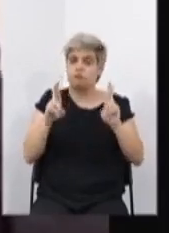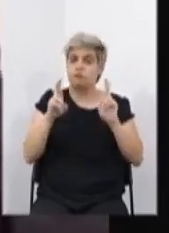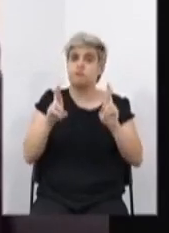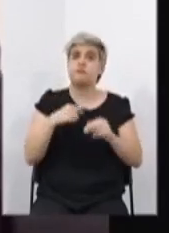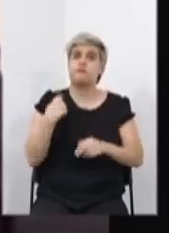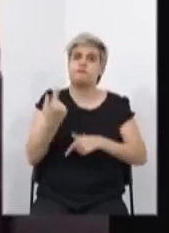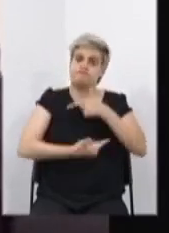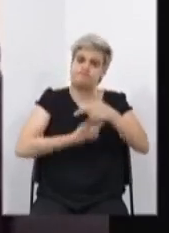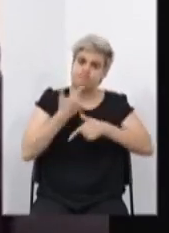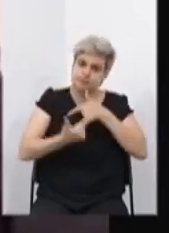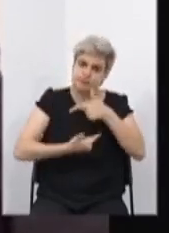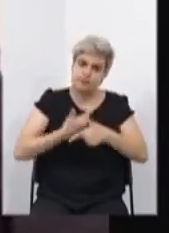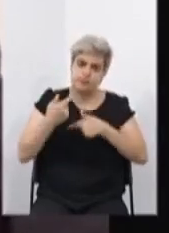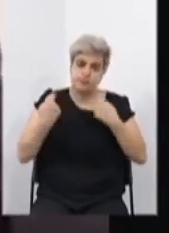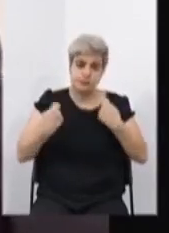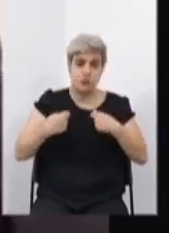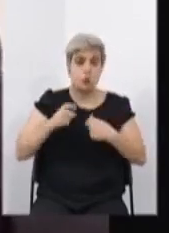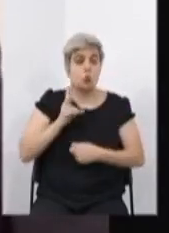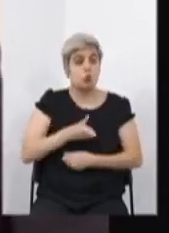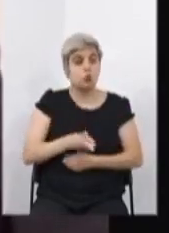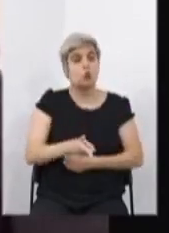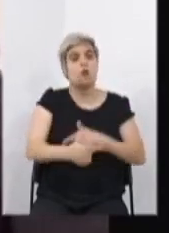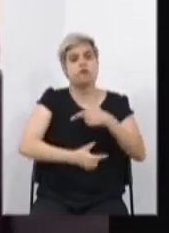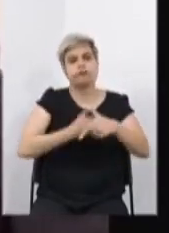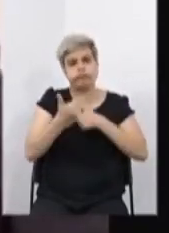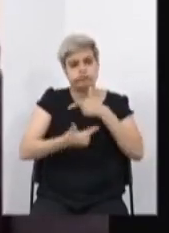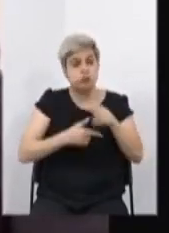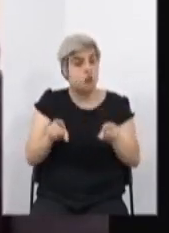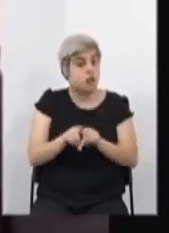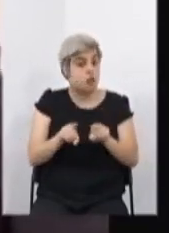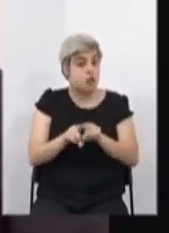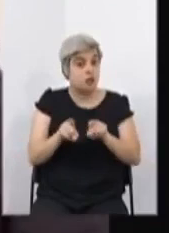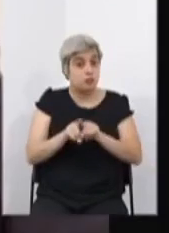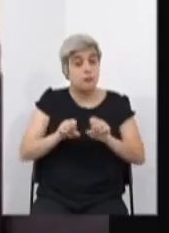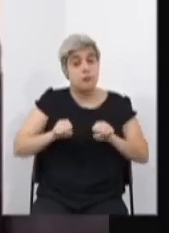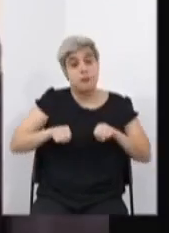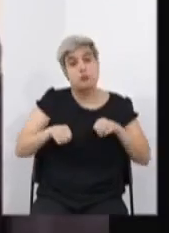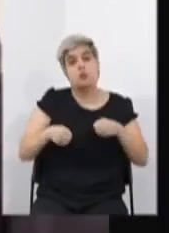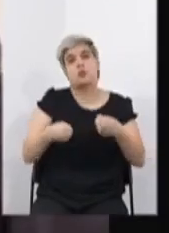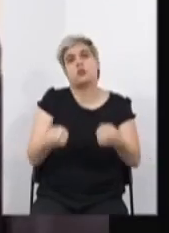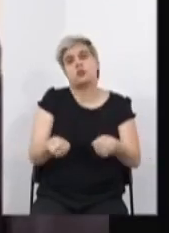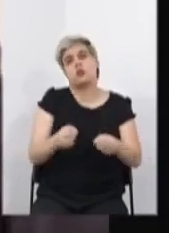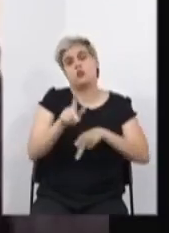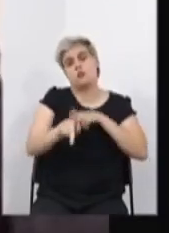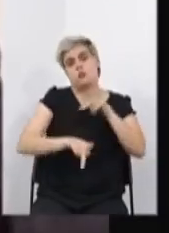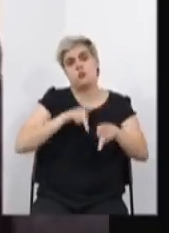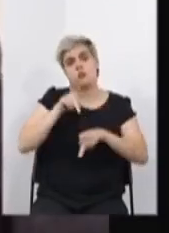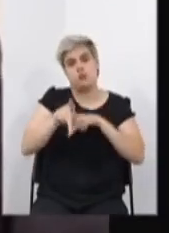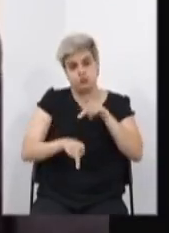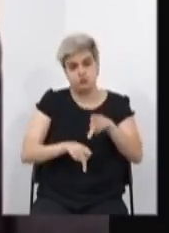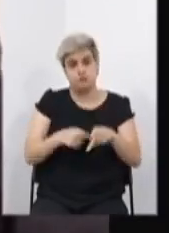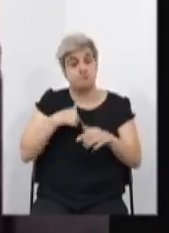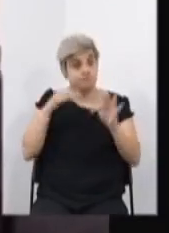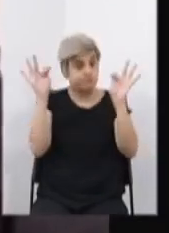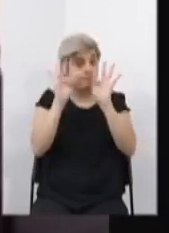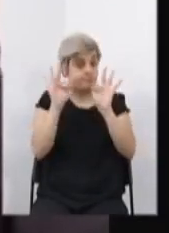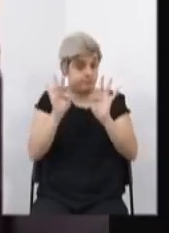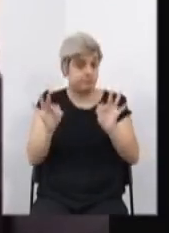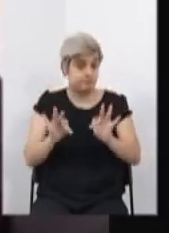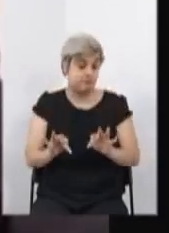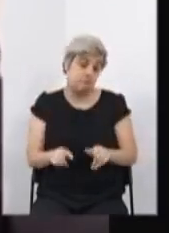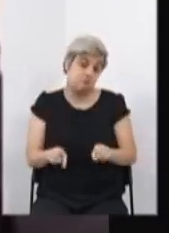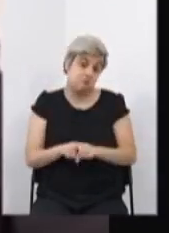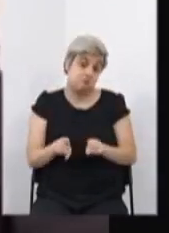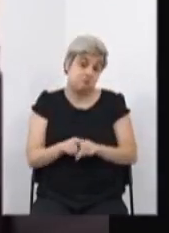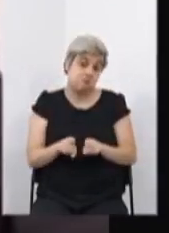nosso trabalho, o nosso dever de continuar trabalhando e acima de tudo protegendo a nossa população. Eu fico feliz, de uma certa